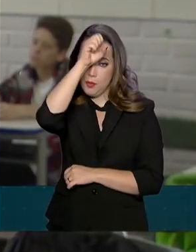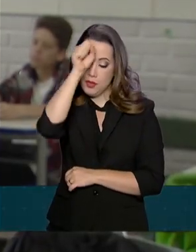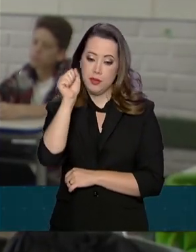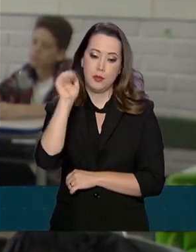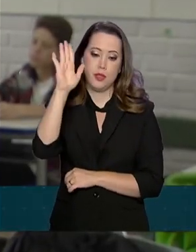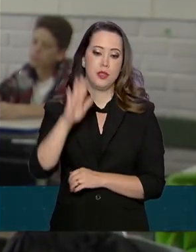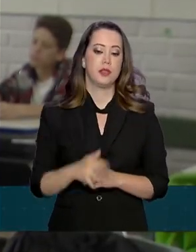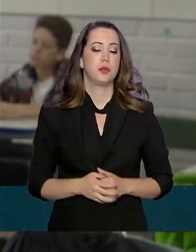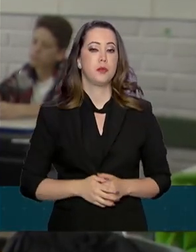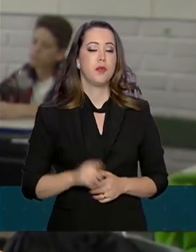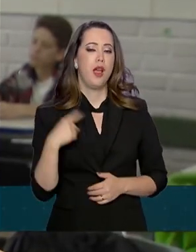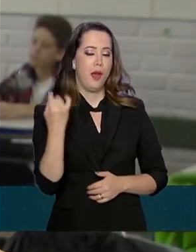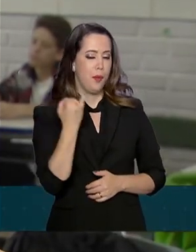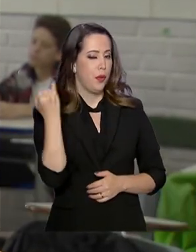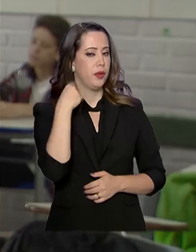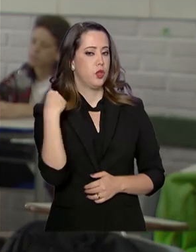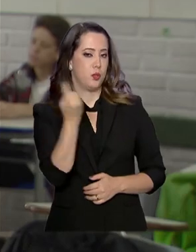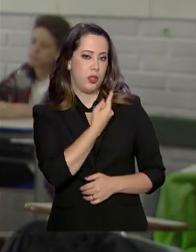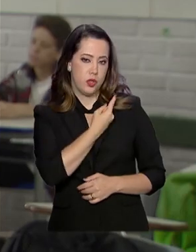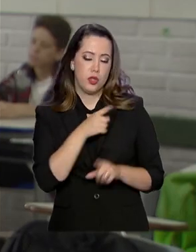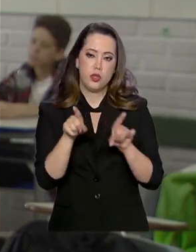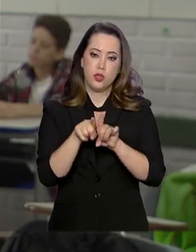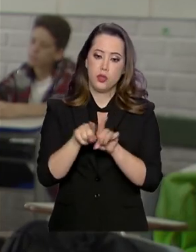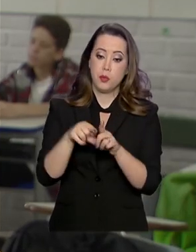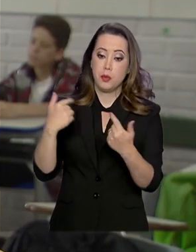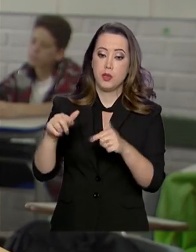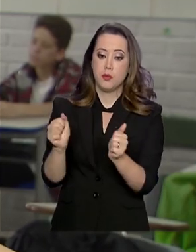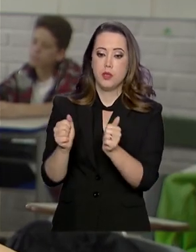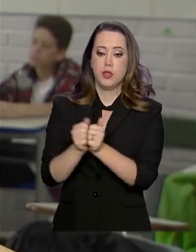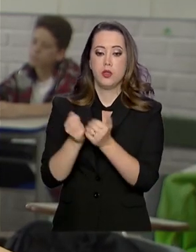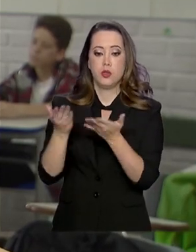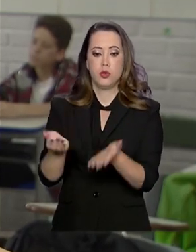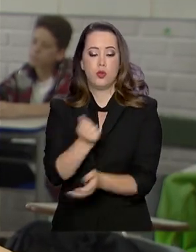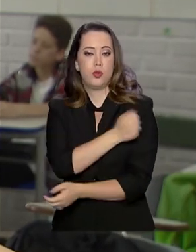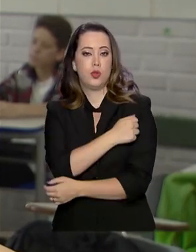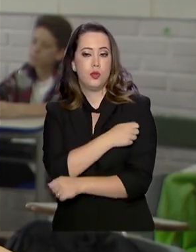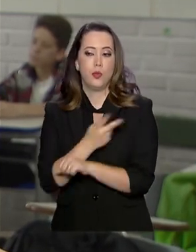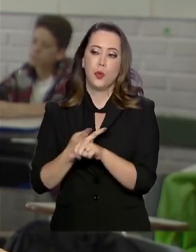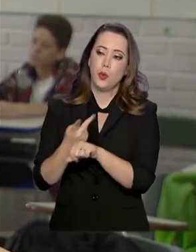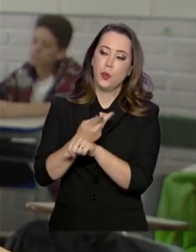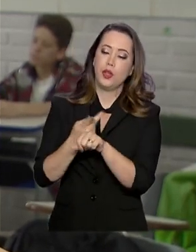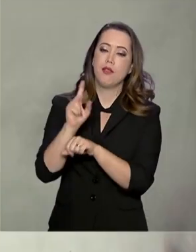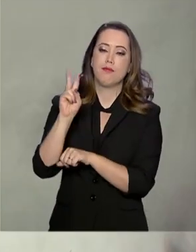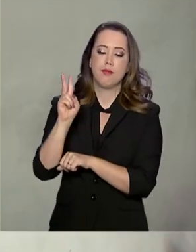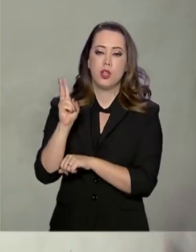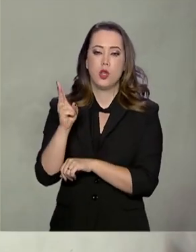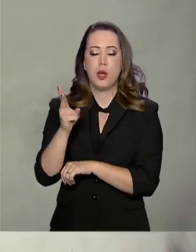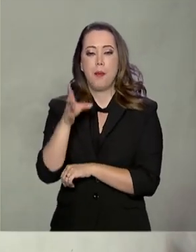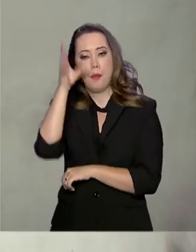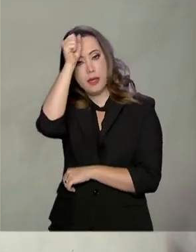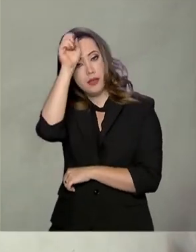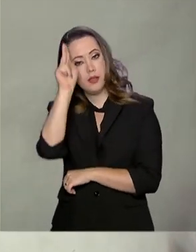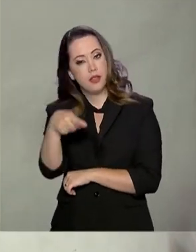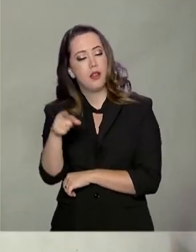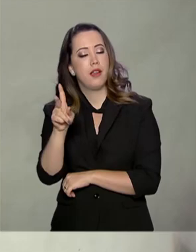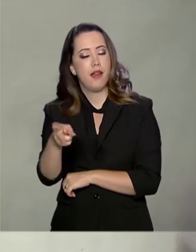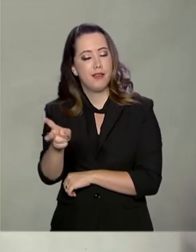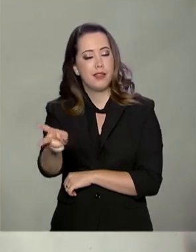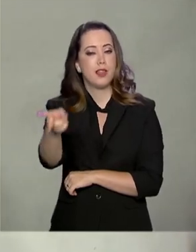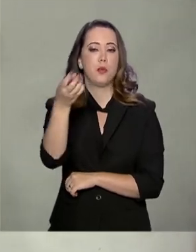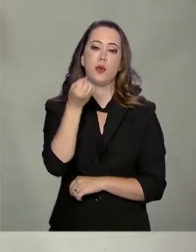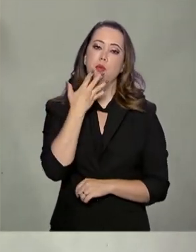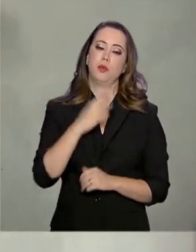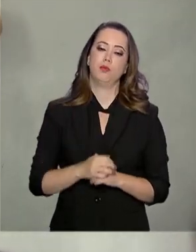Tanto para a gente, quanto para colocar em prática com os alunos. E buscar conhecimento é sempre bom, né? Estudar as reações químicas,